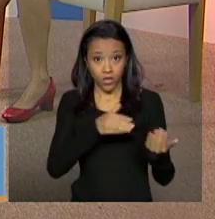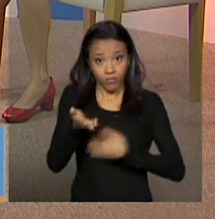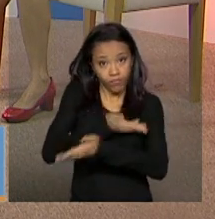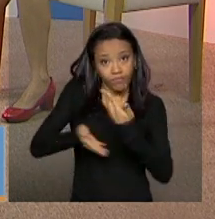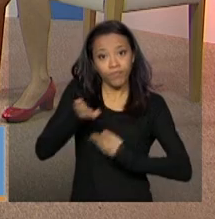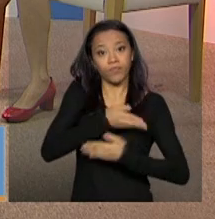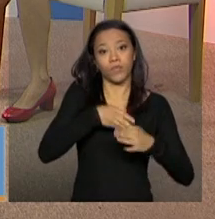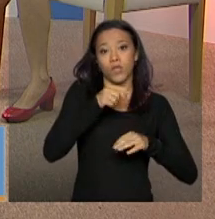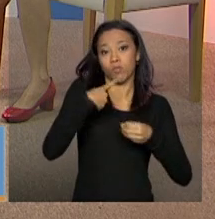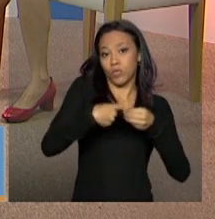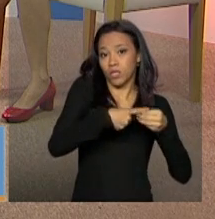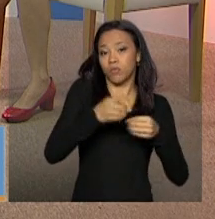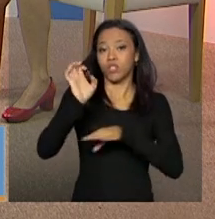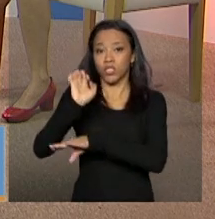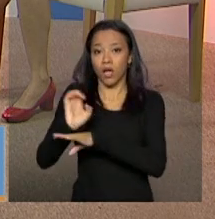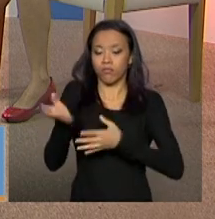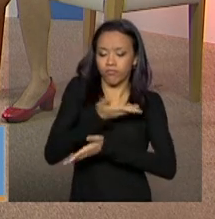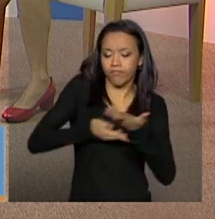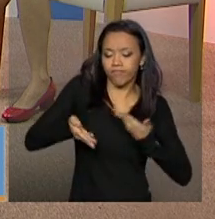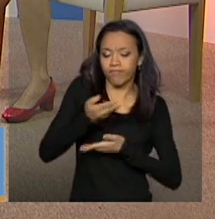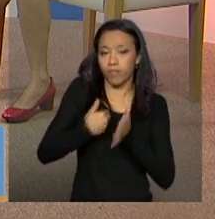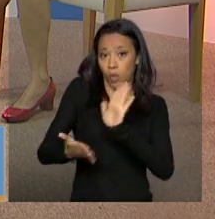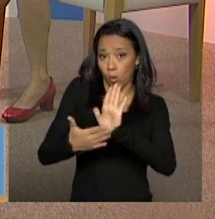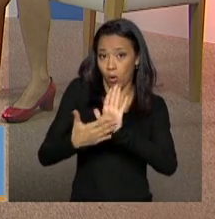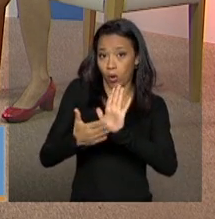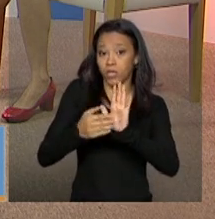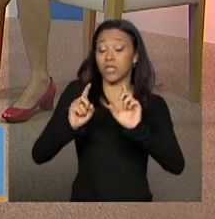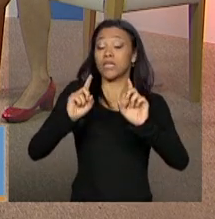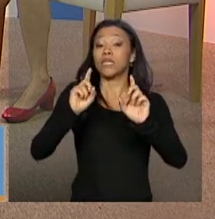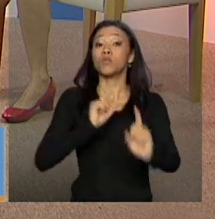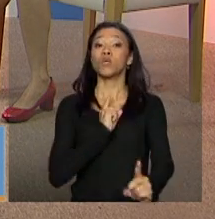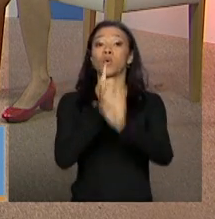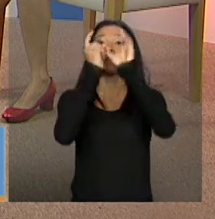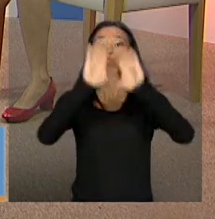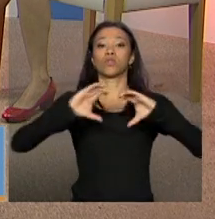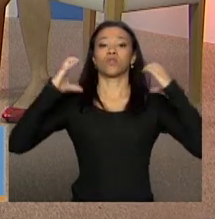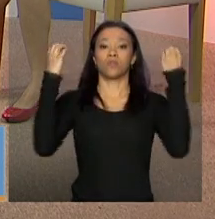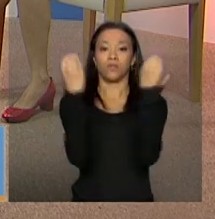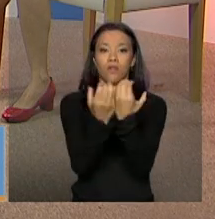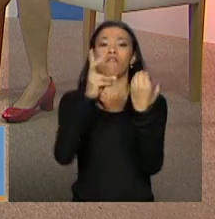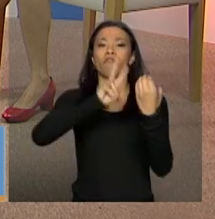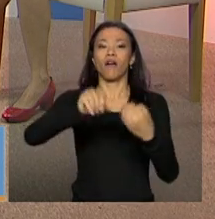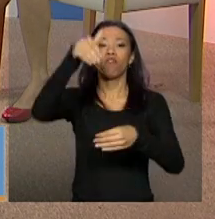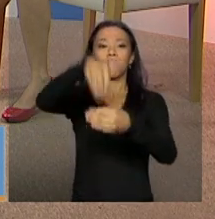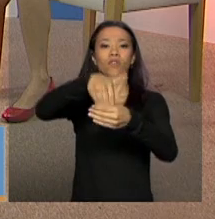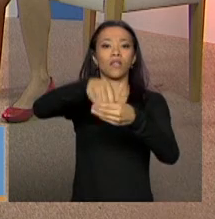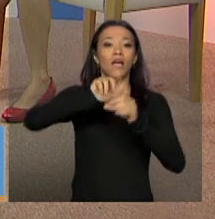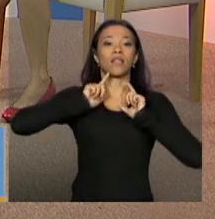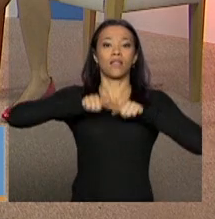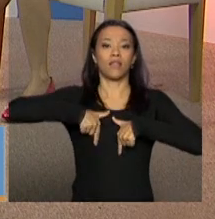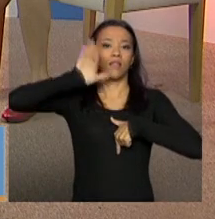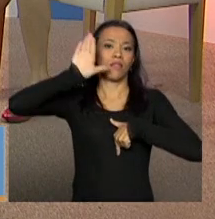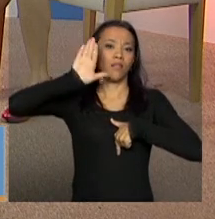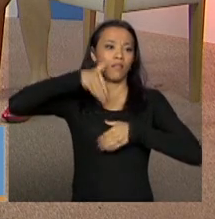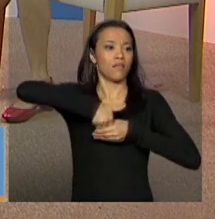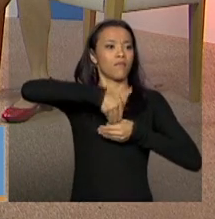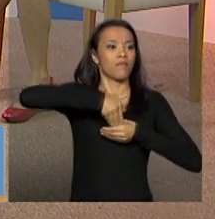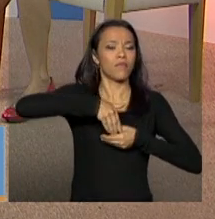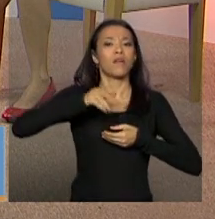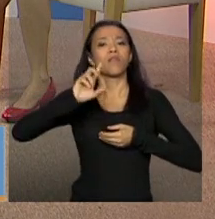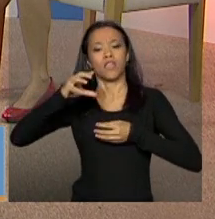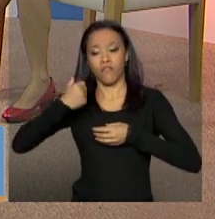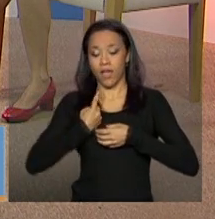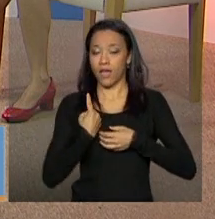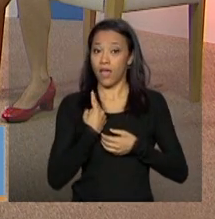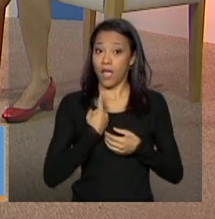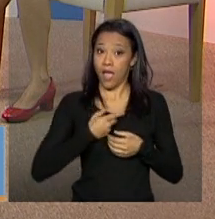política. E, na conferência estadual, né, elegerá delegados que virão para a conferência nacional, representando